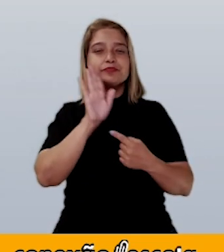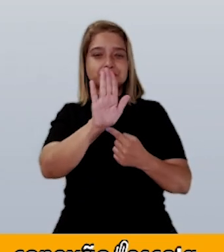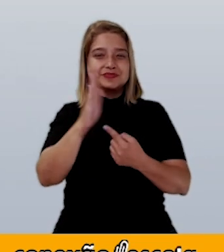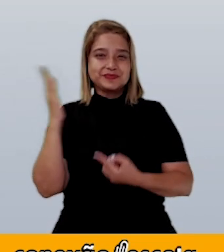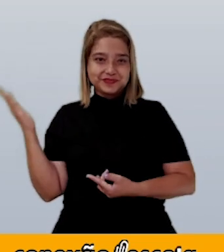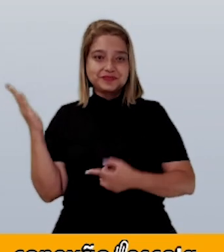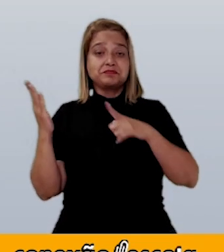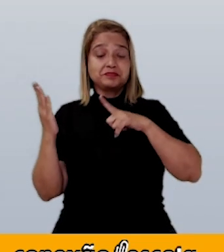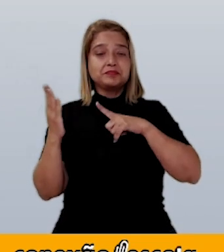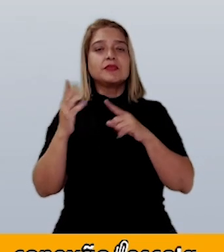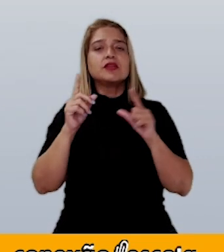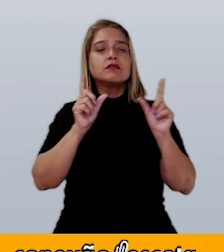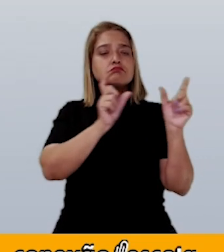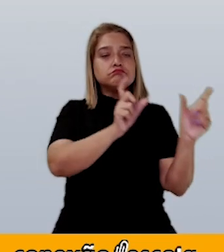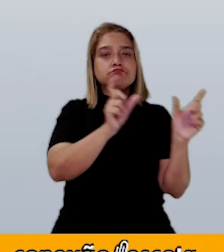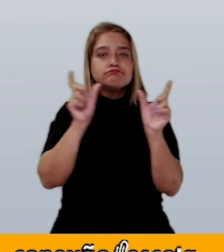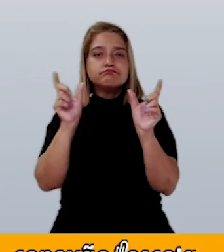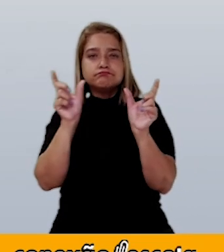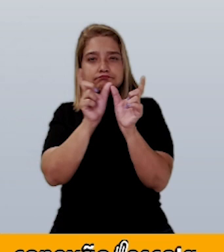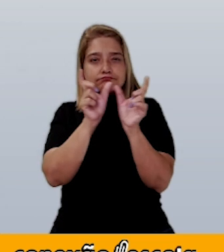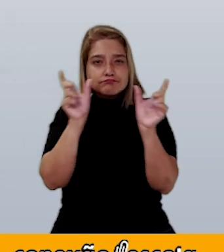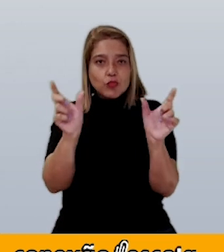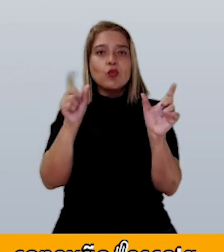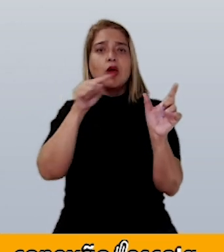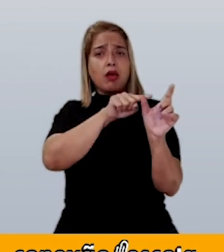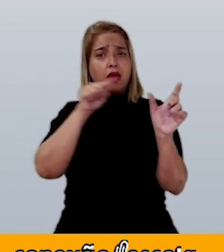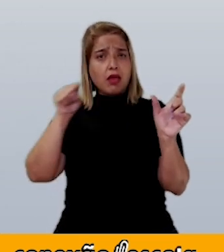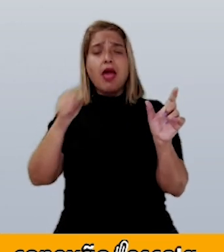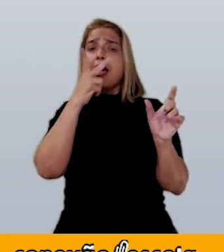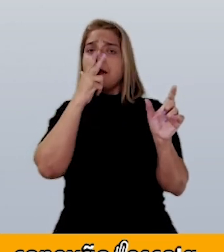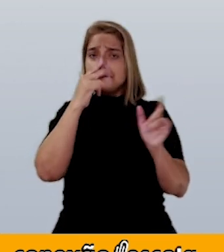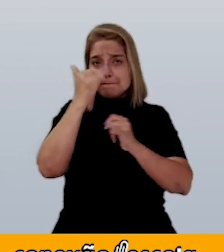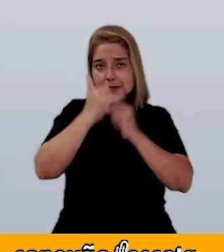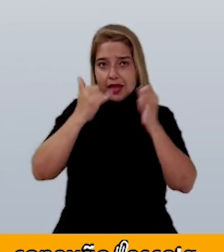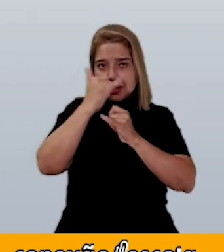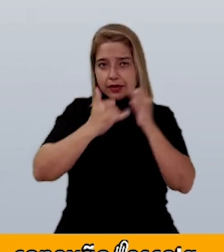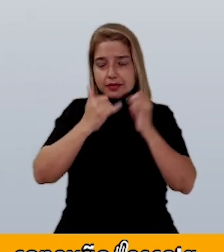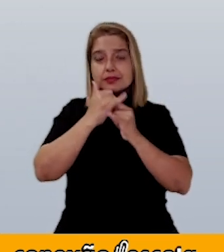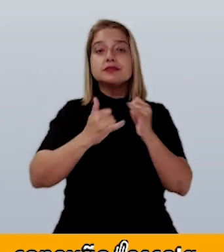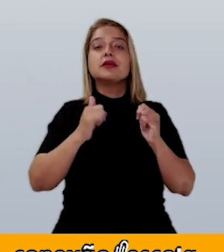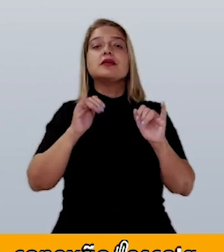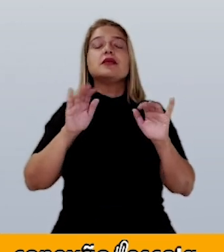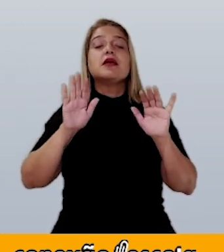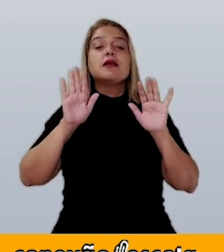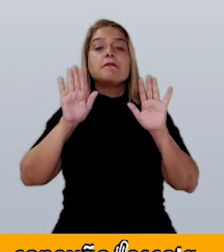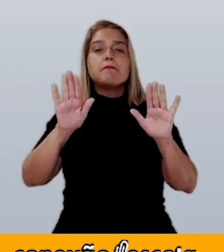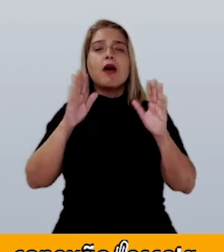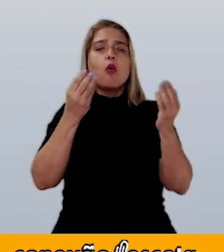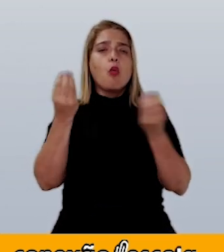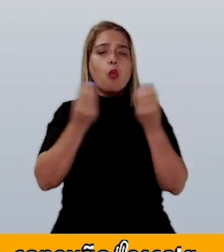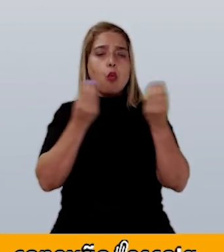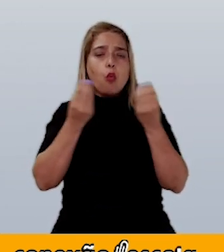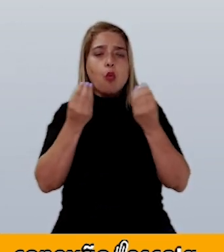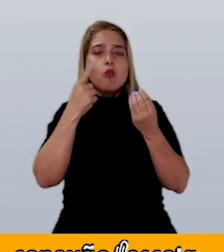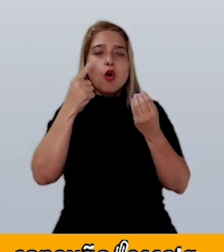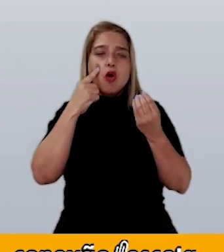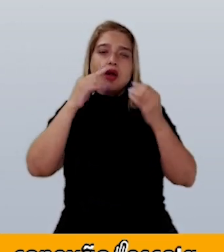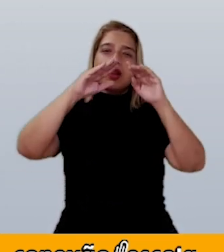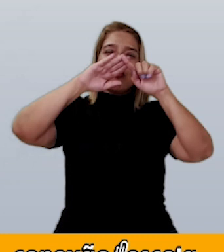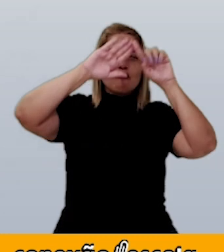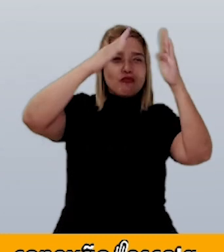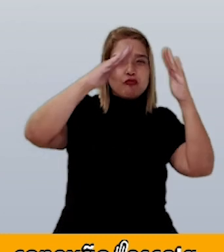semelhantes quando elas têm a mesma forma, com medidas correspondentes, congruentes.